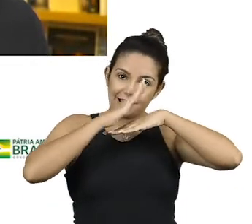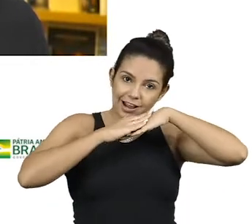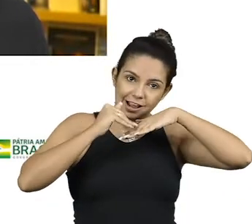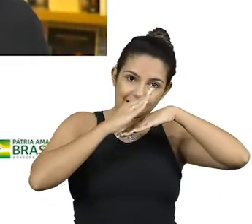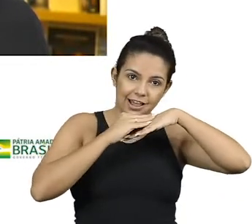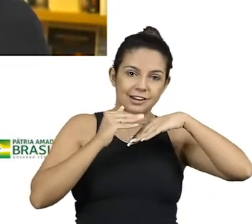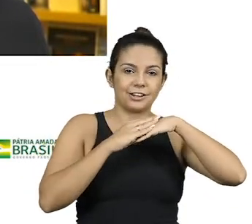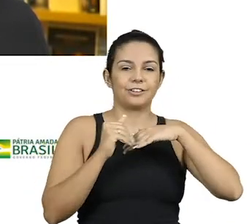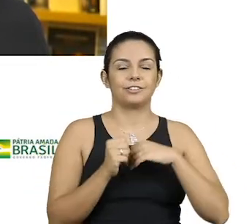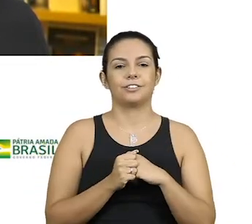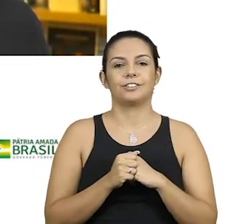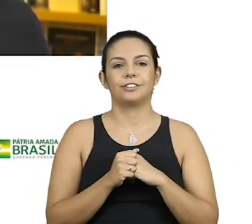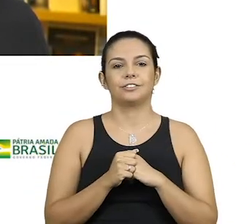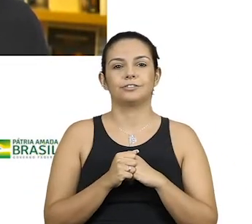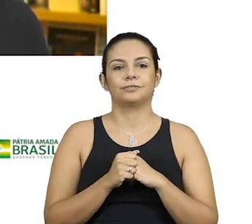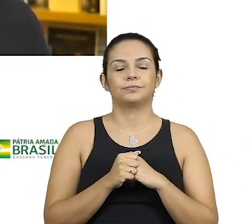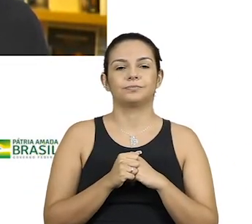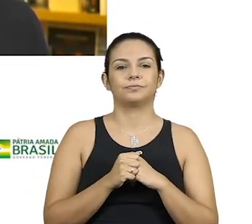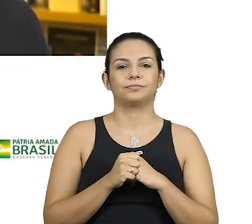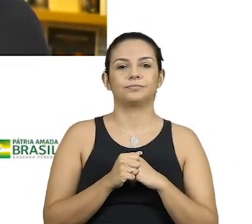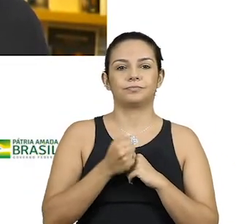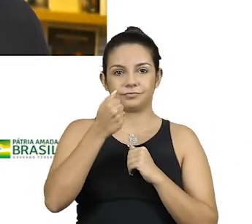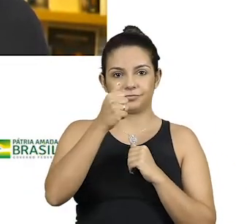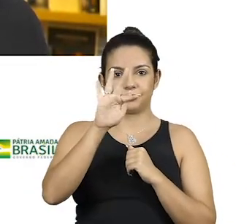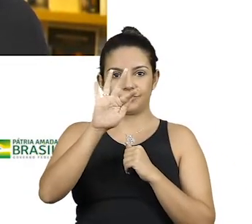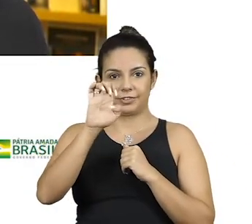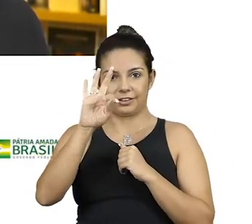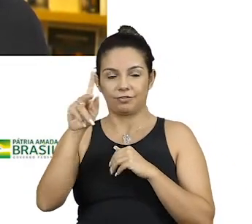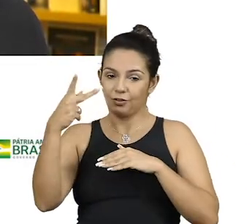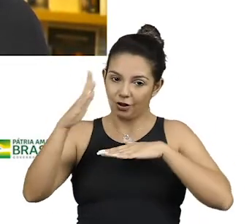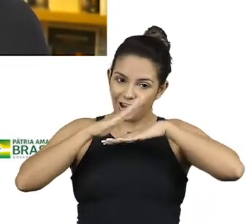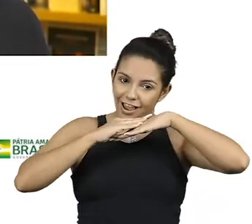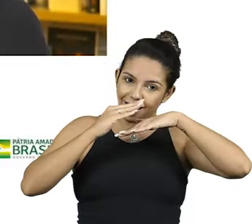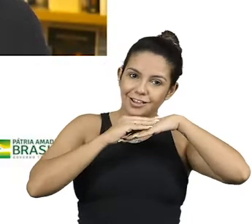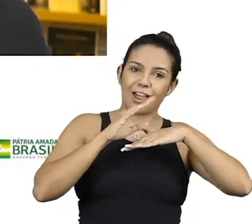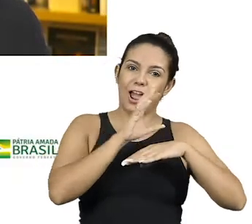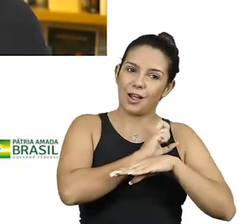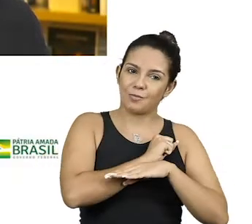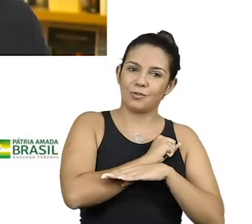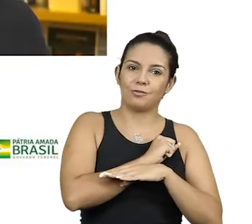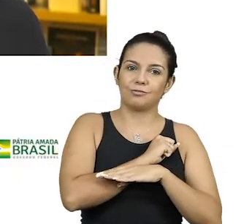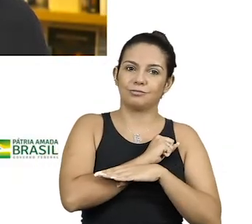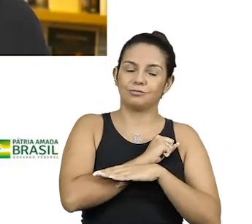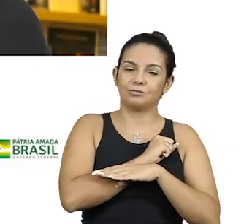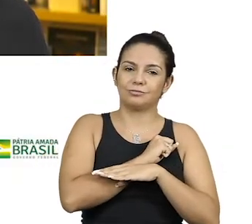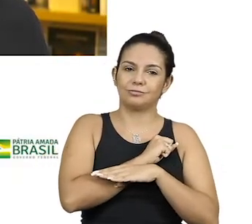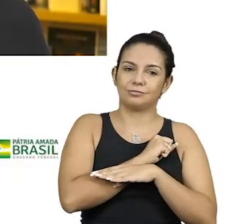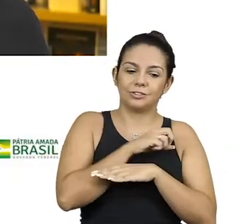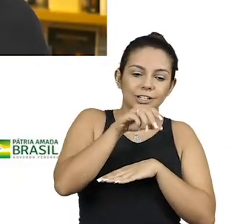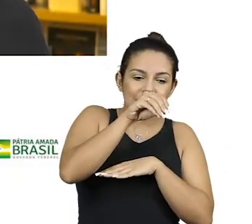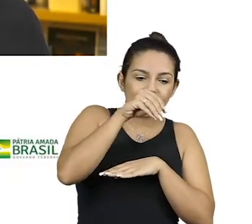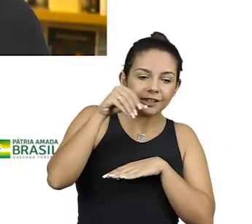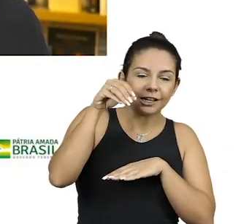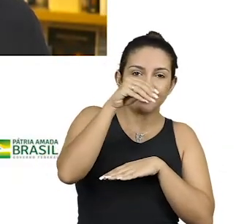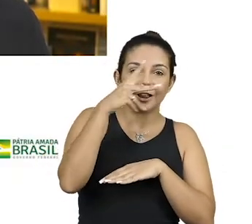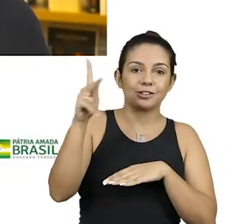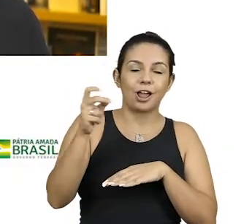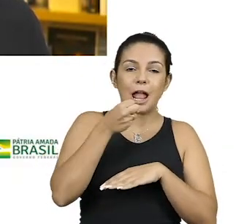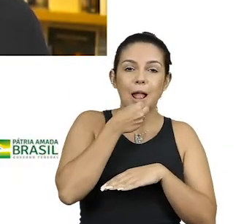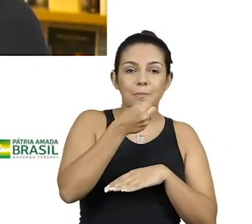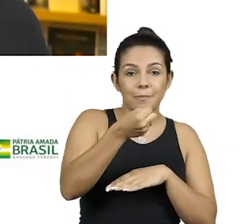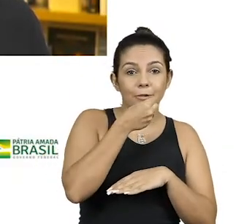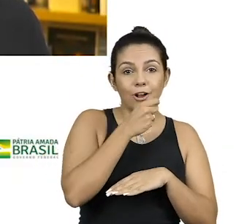É verdade. Afeto é um tempero que poucos repórteres, poucos profissionais